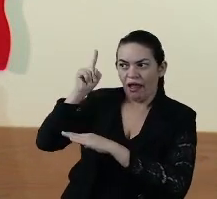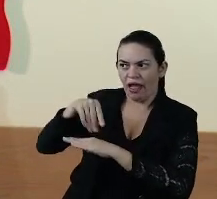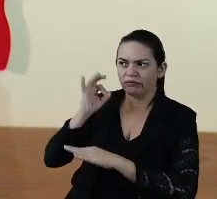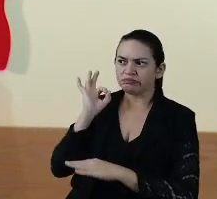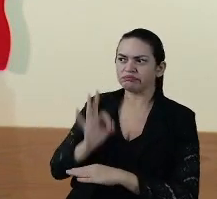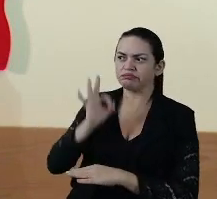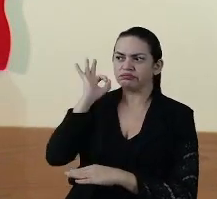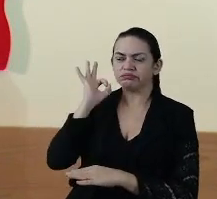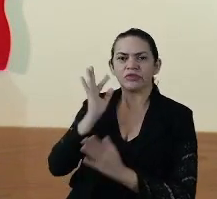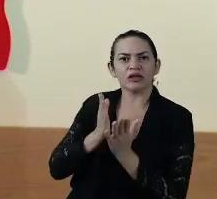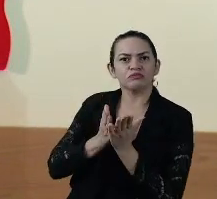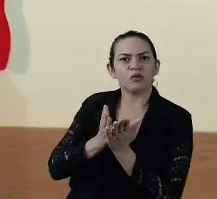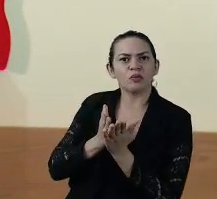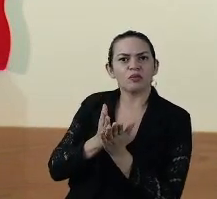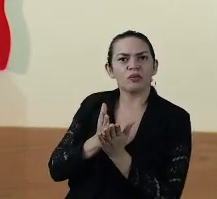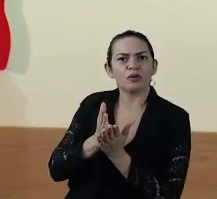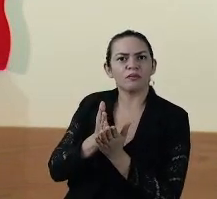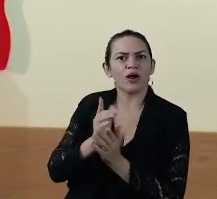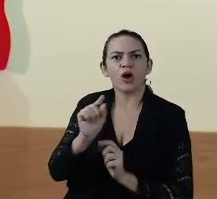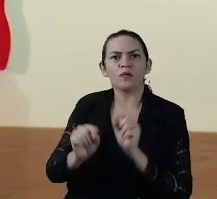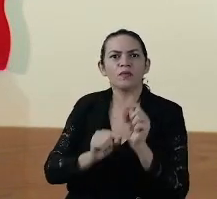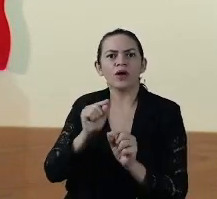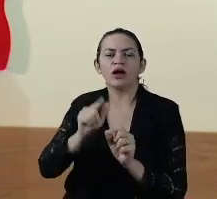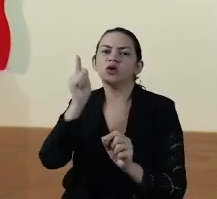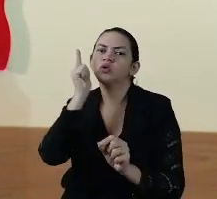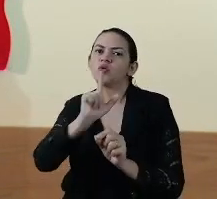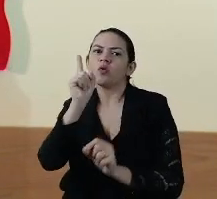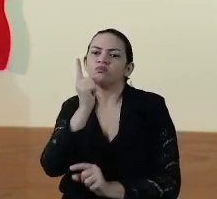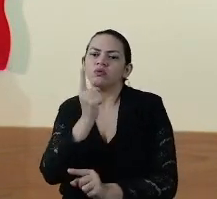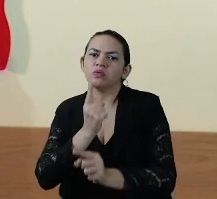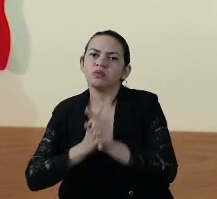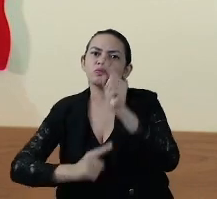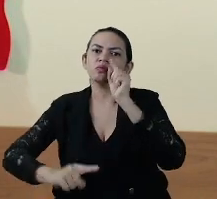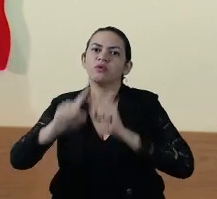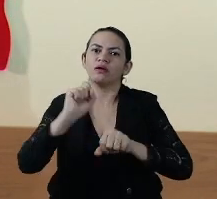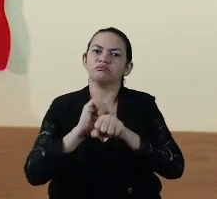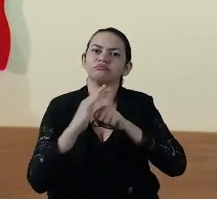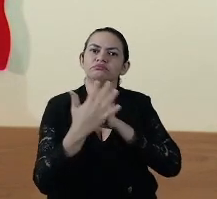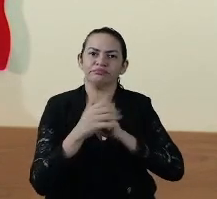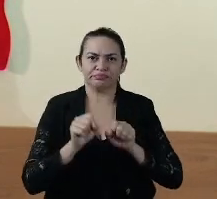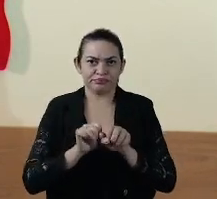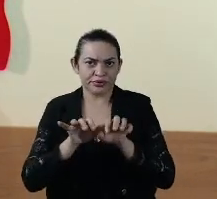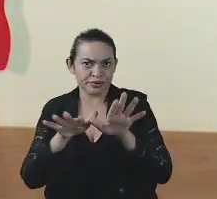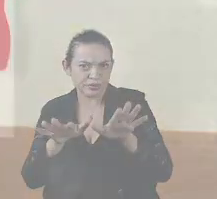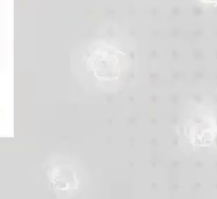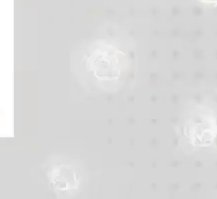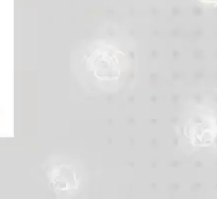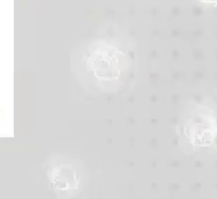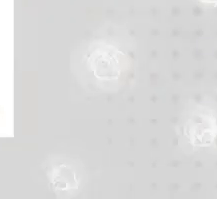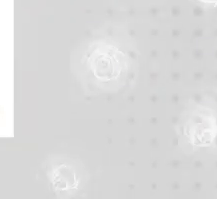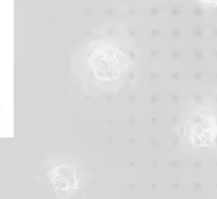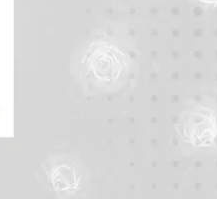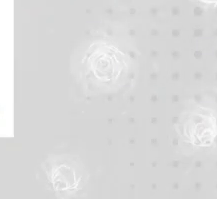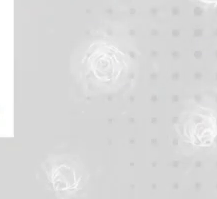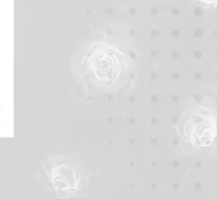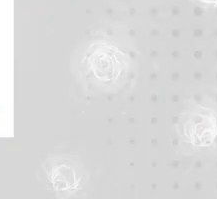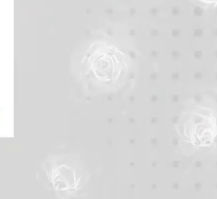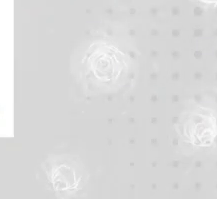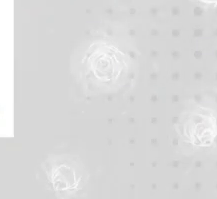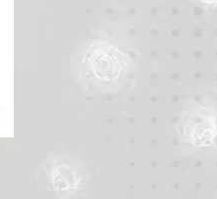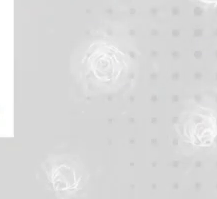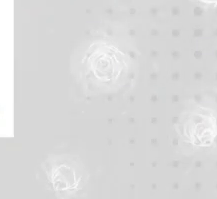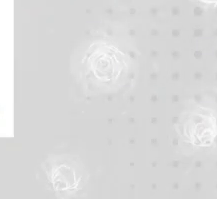mais adequado para, de fato, superar a pandemia do coronavírus. Nós temos outros países